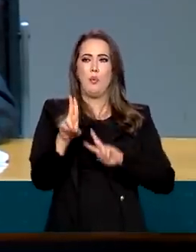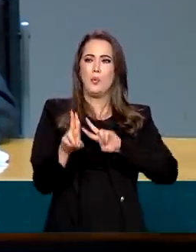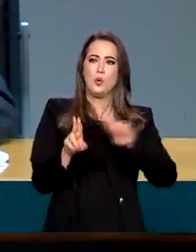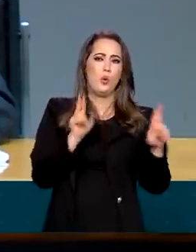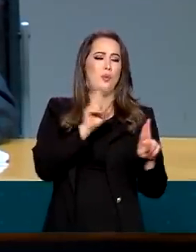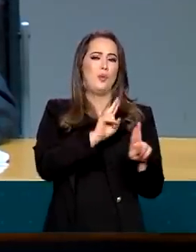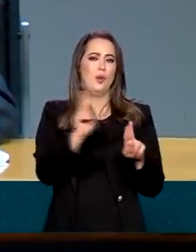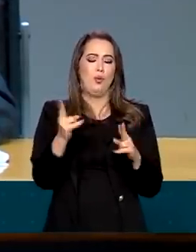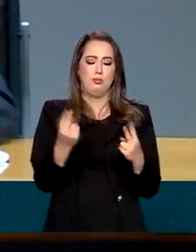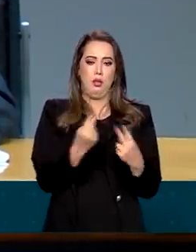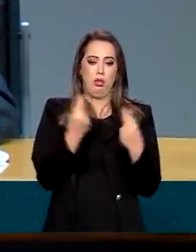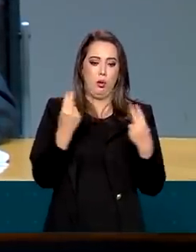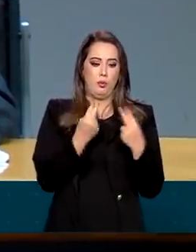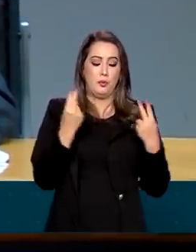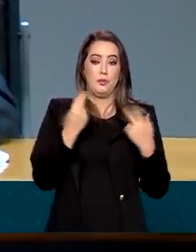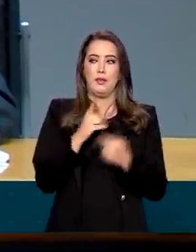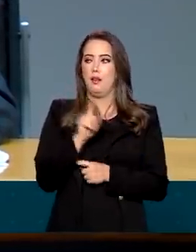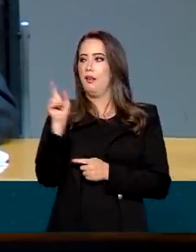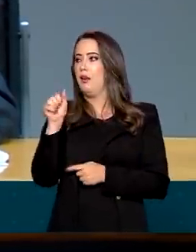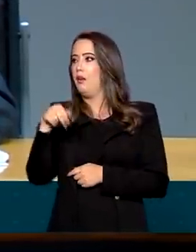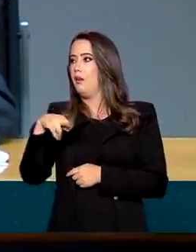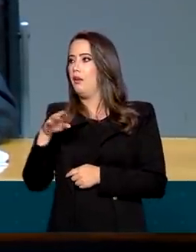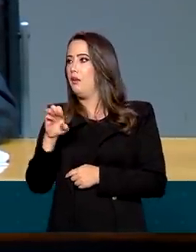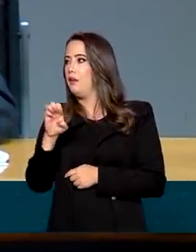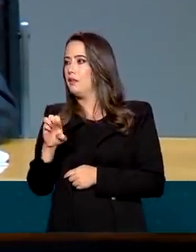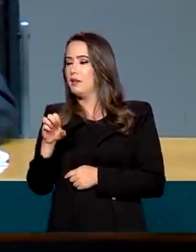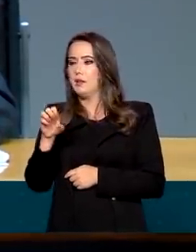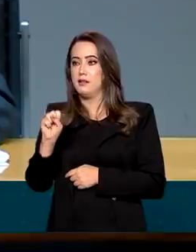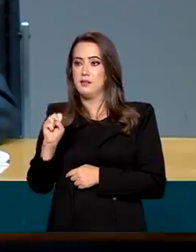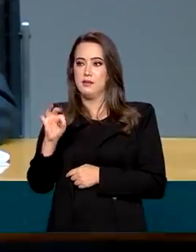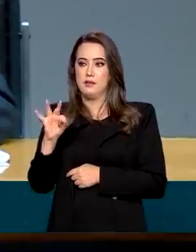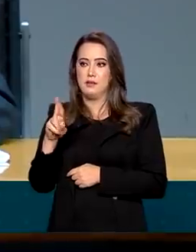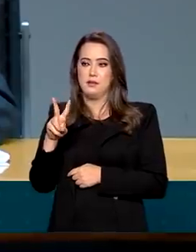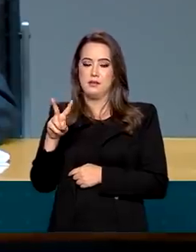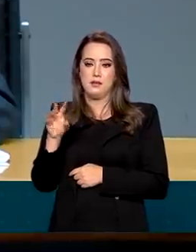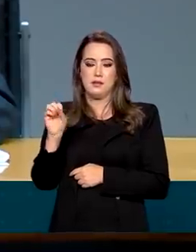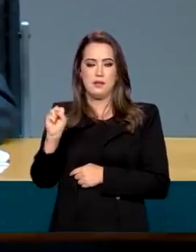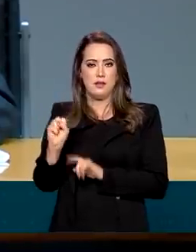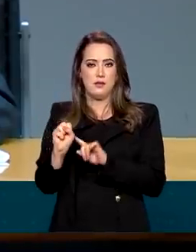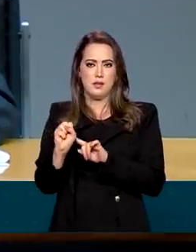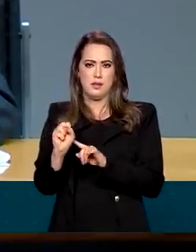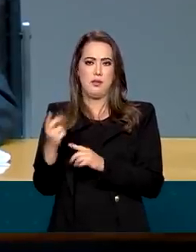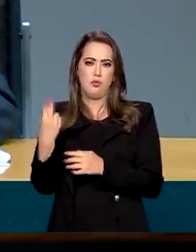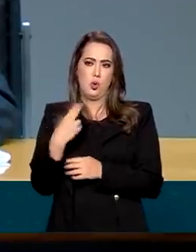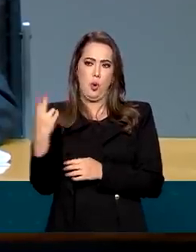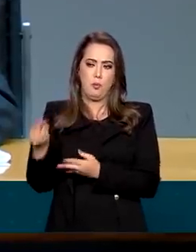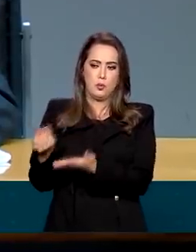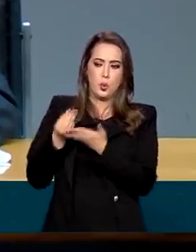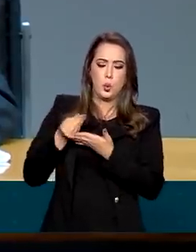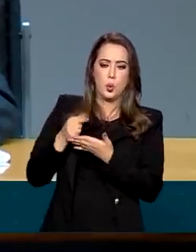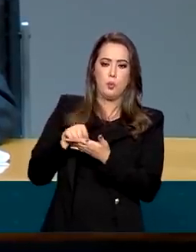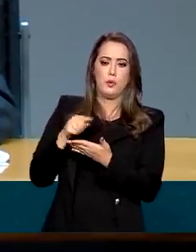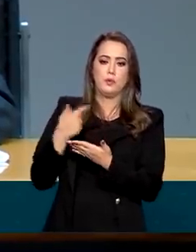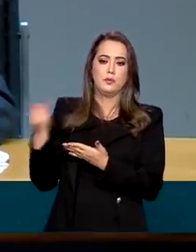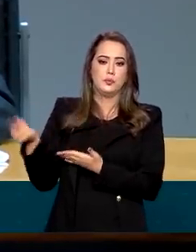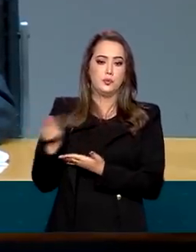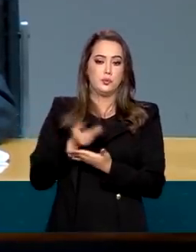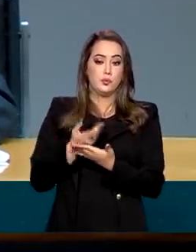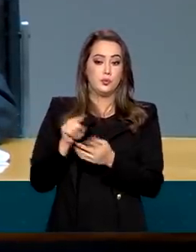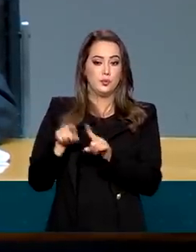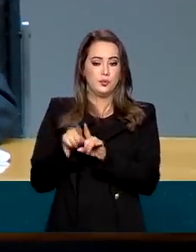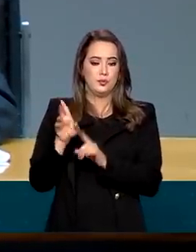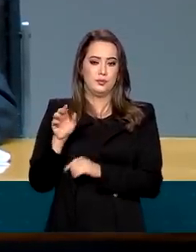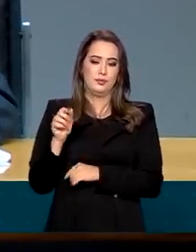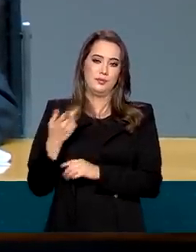para o André Esteves, levando sugestões, pedindo ao presidente, teve uma ala política que andou indo lá no